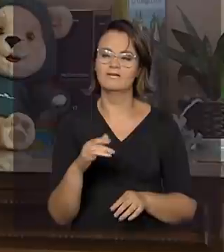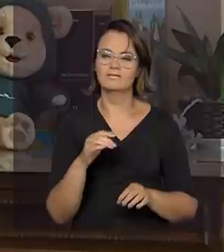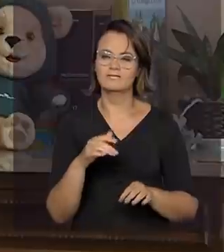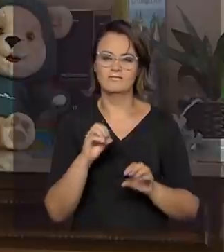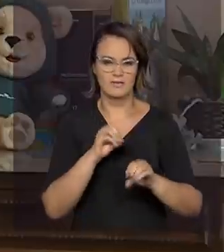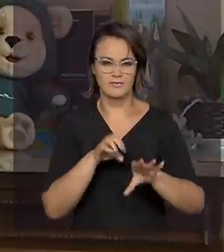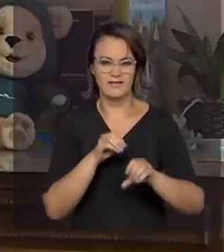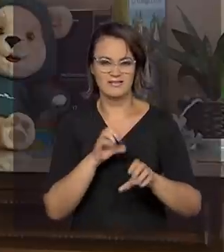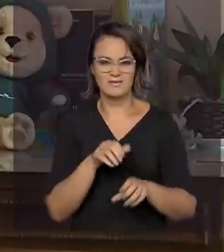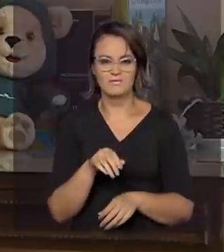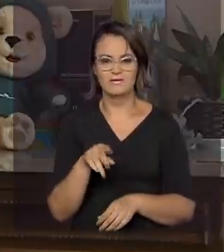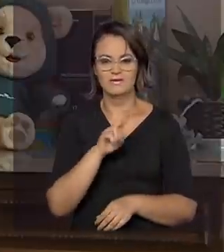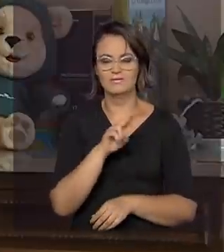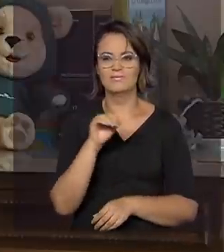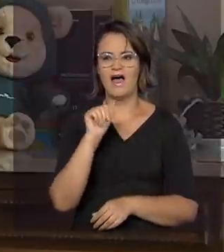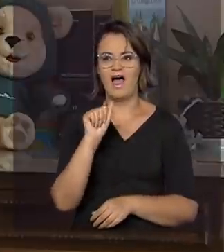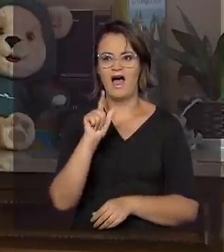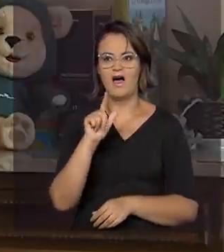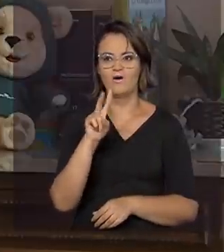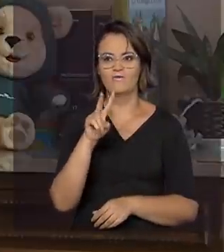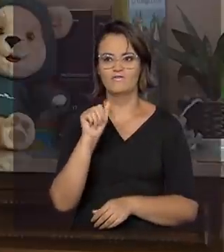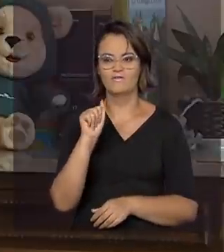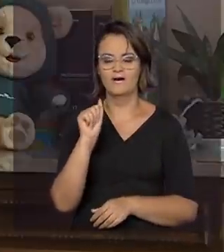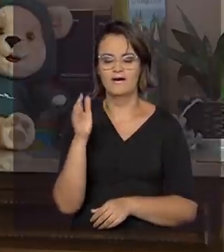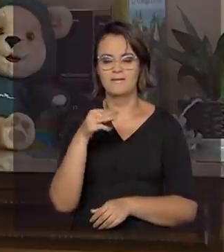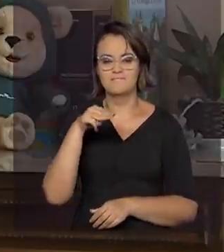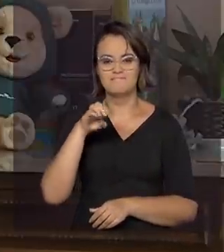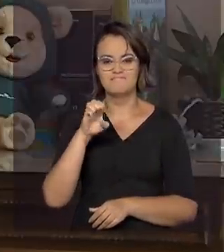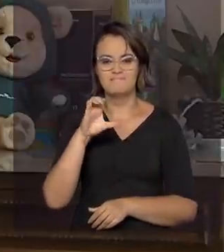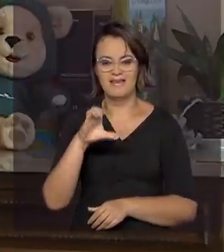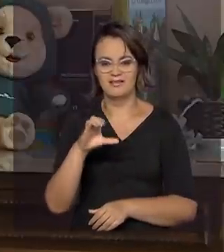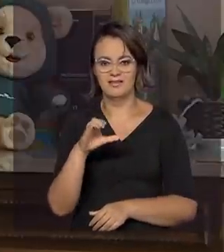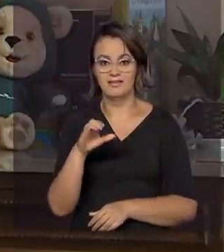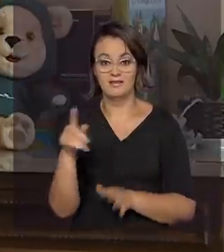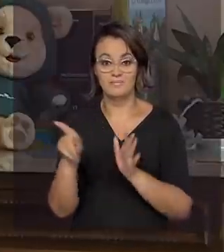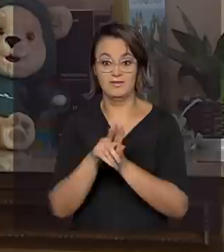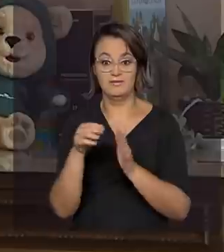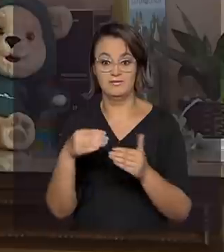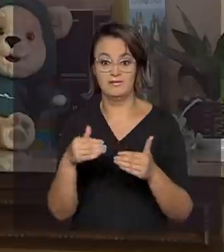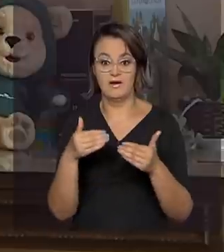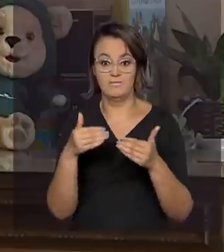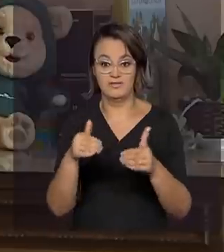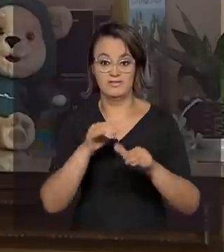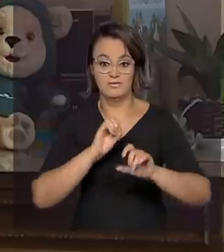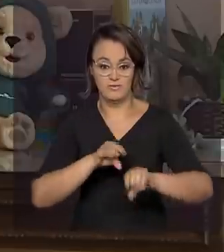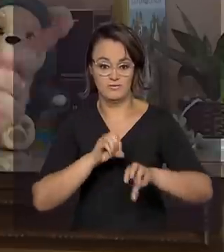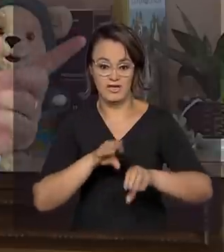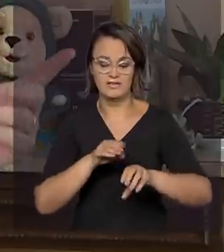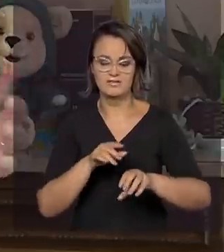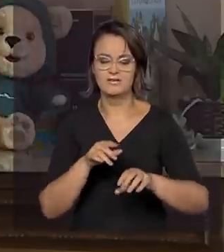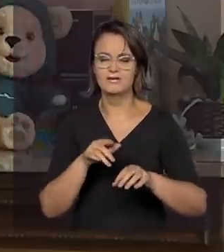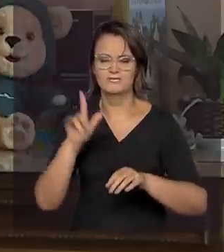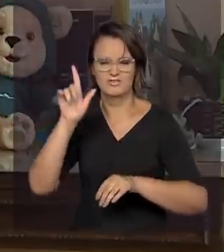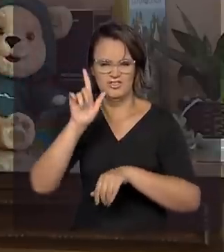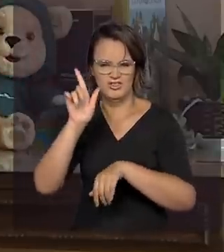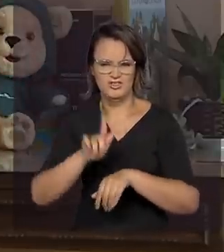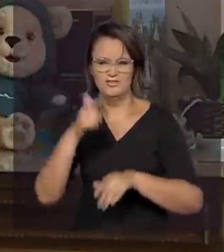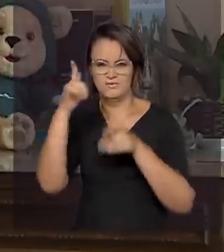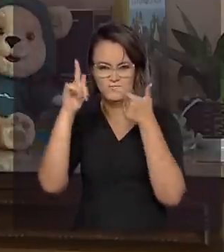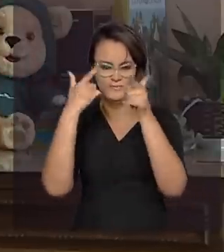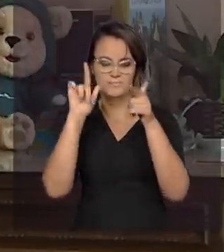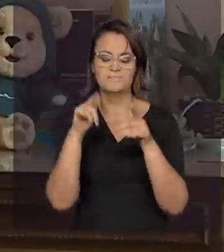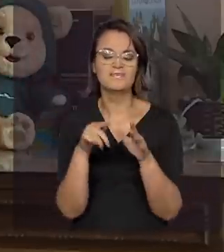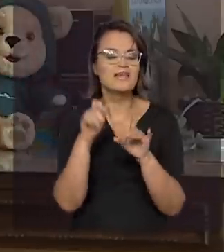que é um portal que hospeda cursos online do Ministério da Educação, não só desta gestão, como de outras. Em